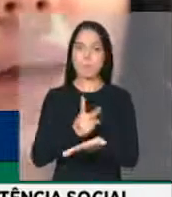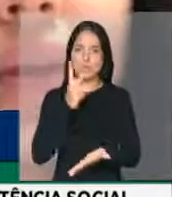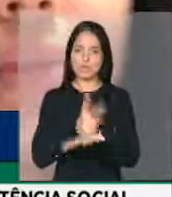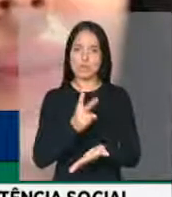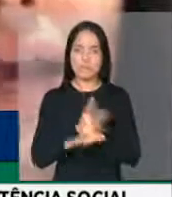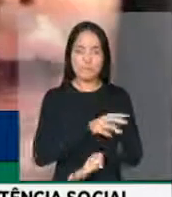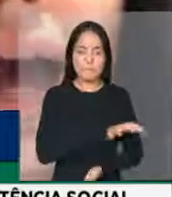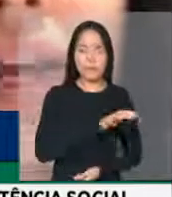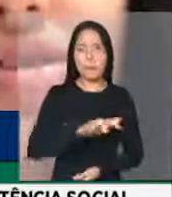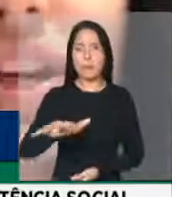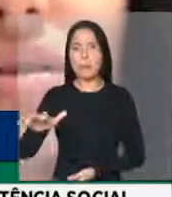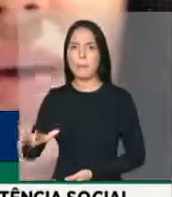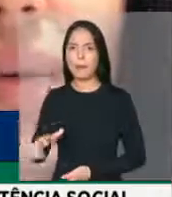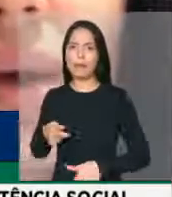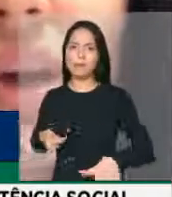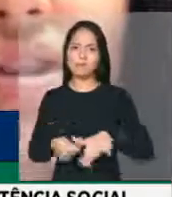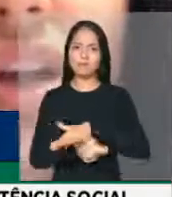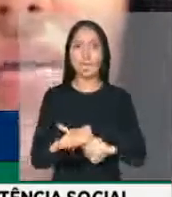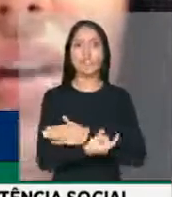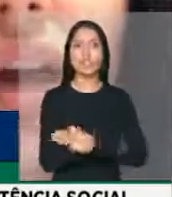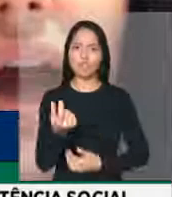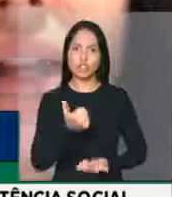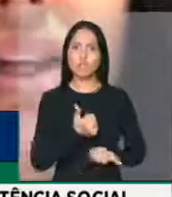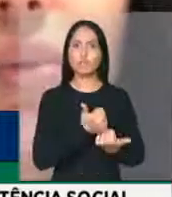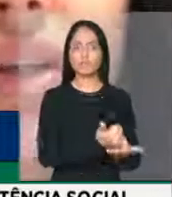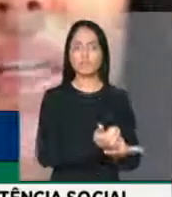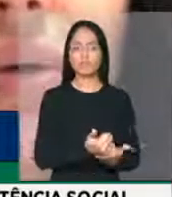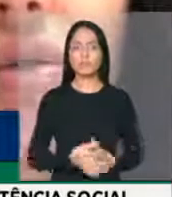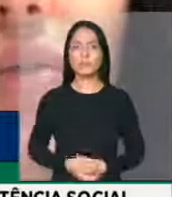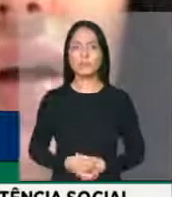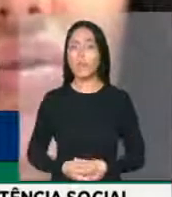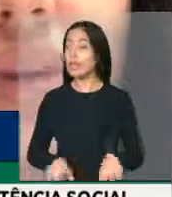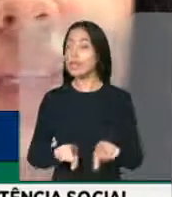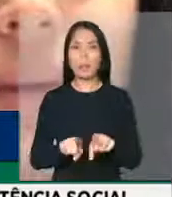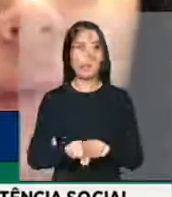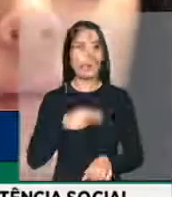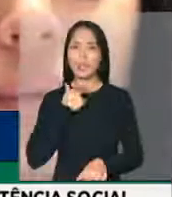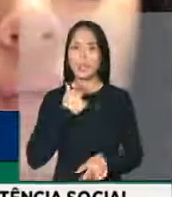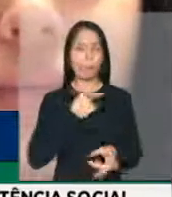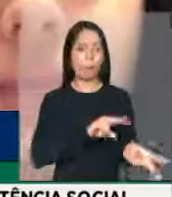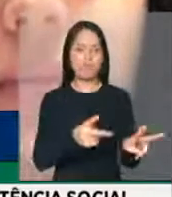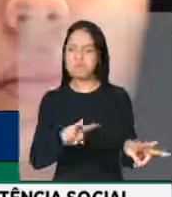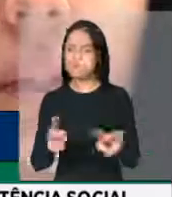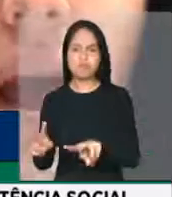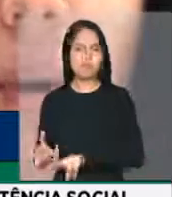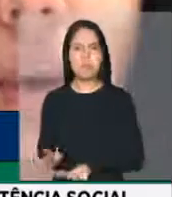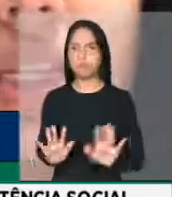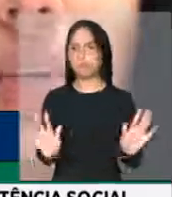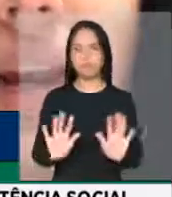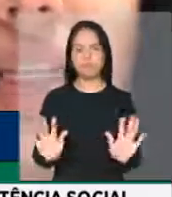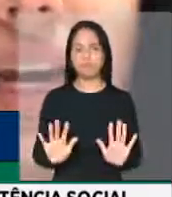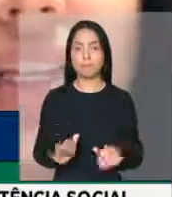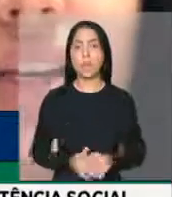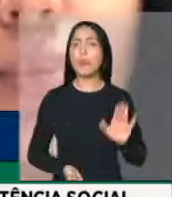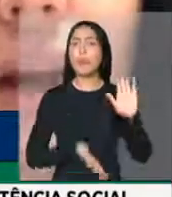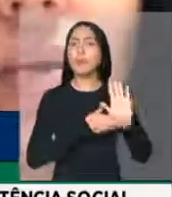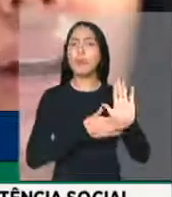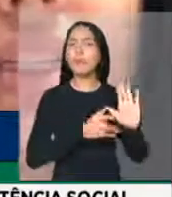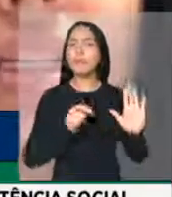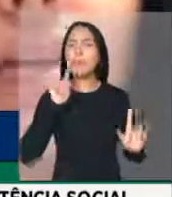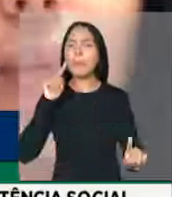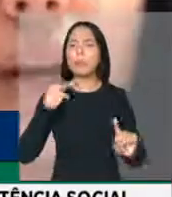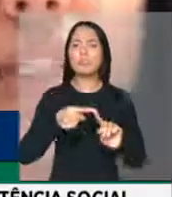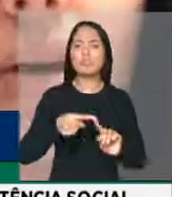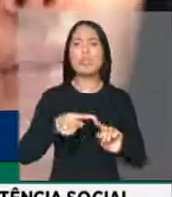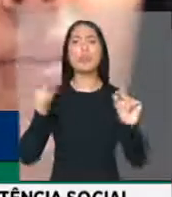financiamento. Além disso, não é permitido a transposição entre os blocos de financiamento. A proposta estabelece requisitos para a